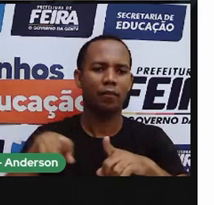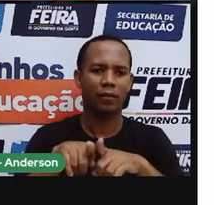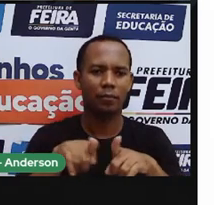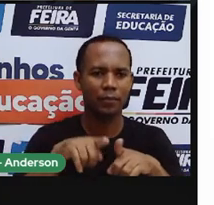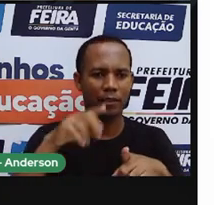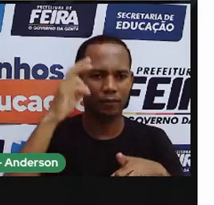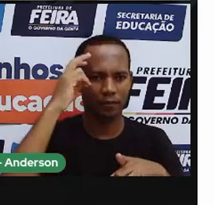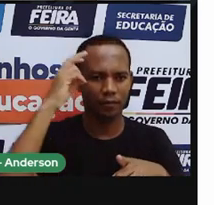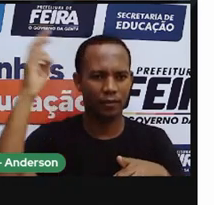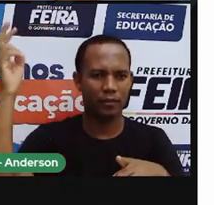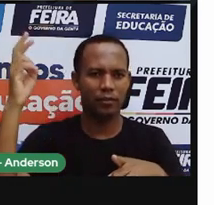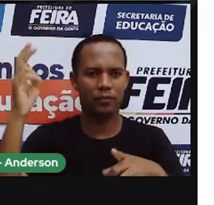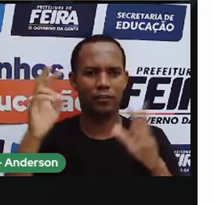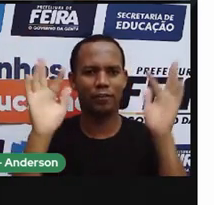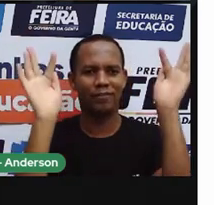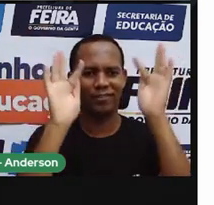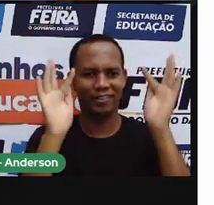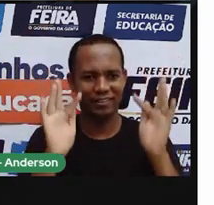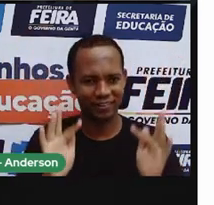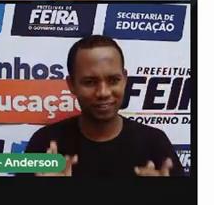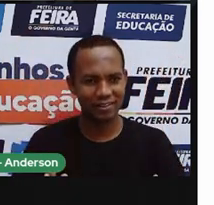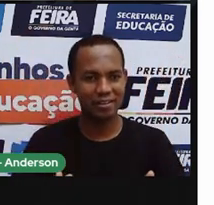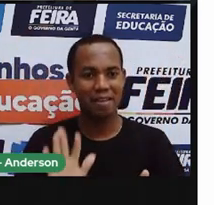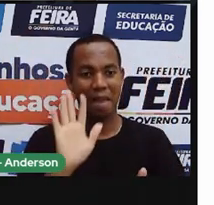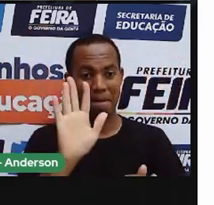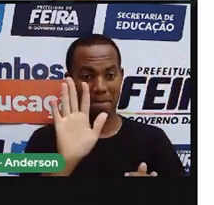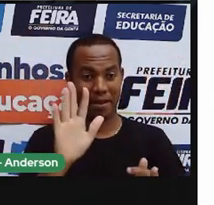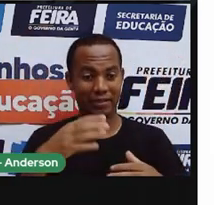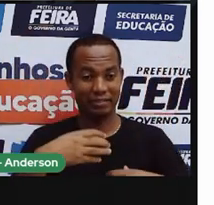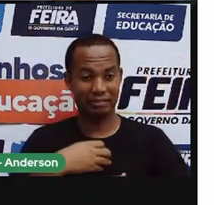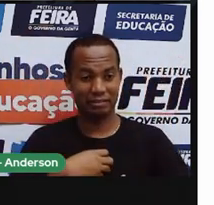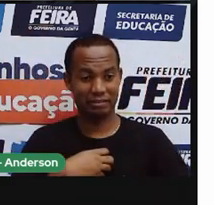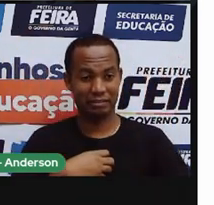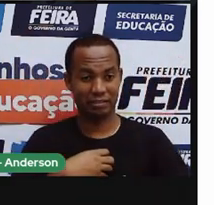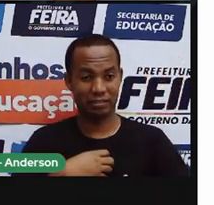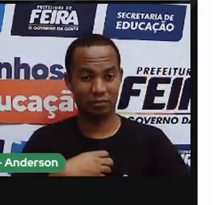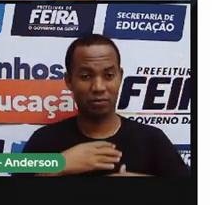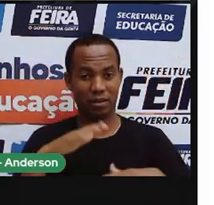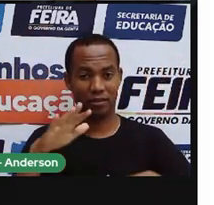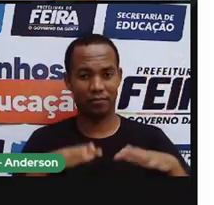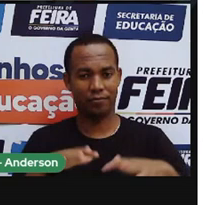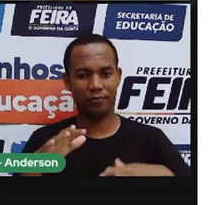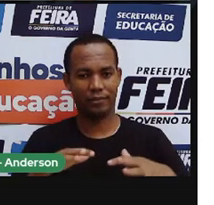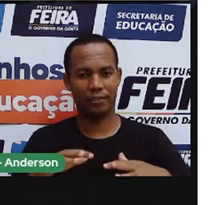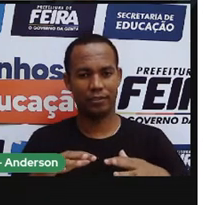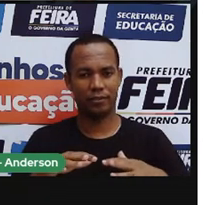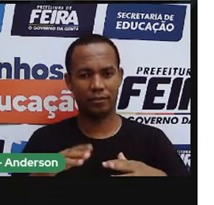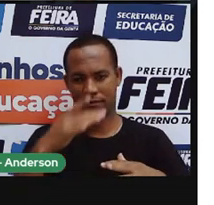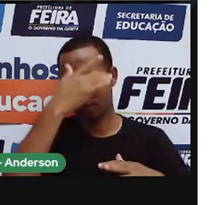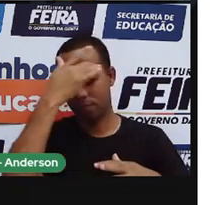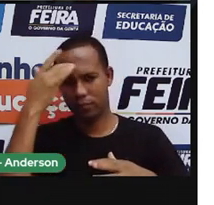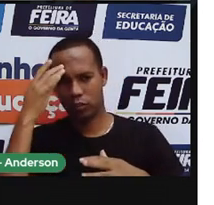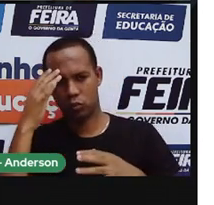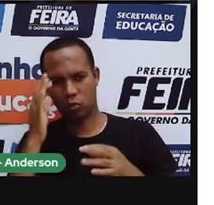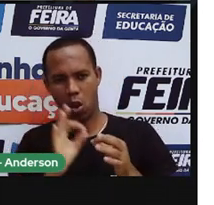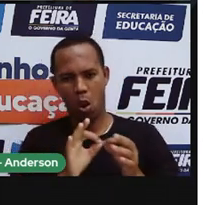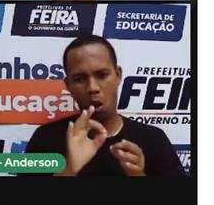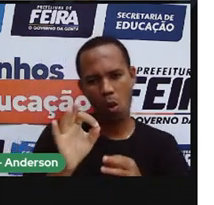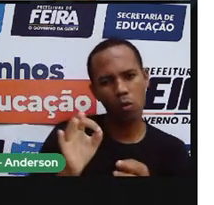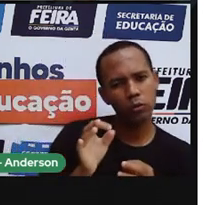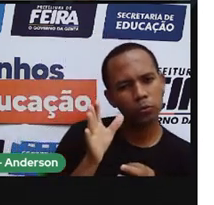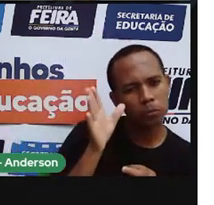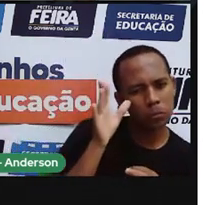disponho para ser feliz, mas sinto que, à espreita, me observavam de longe. Um dia,